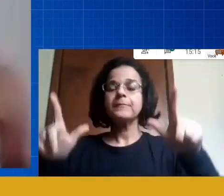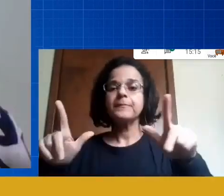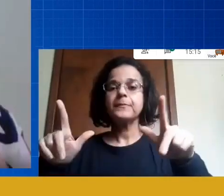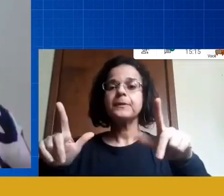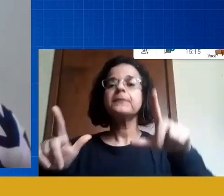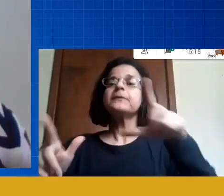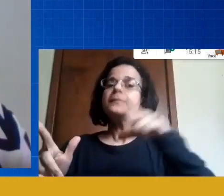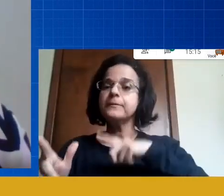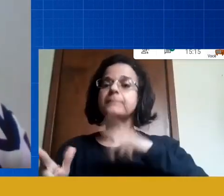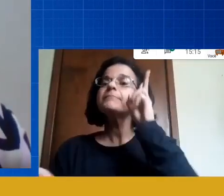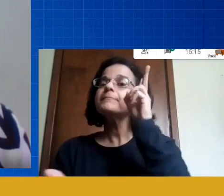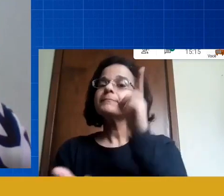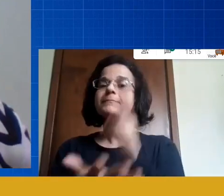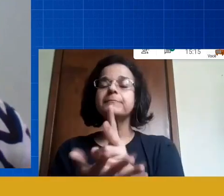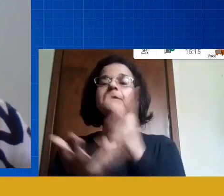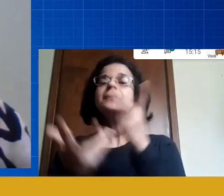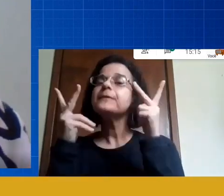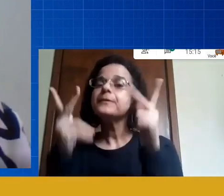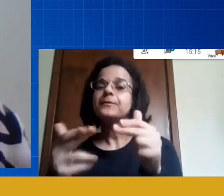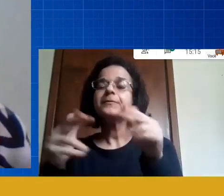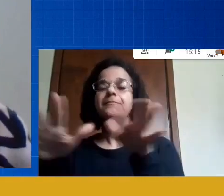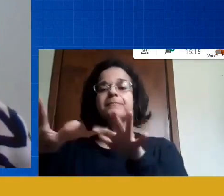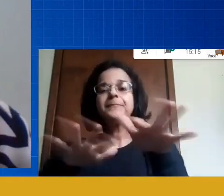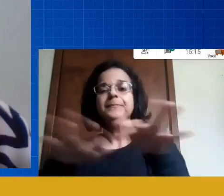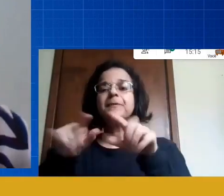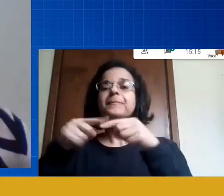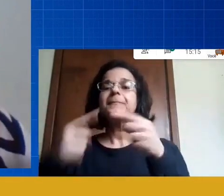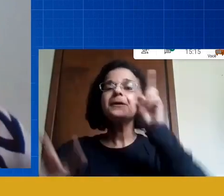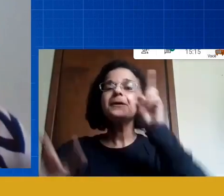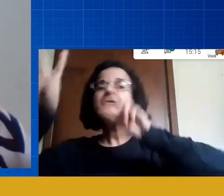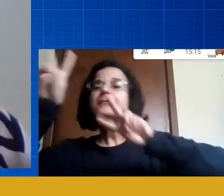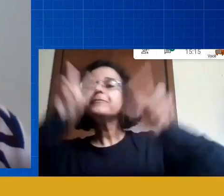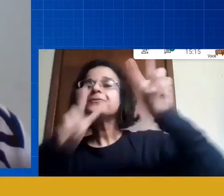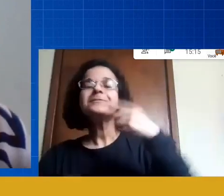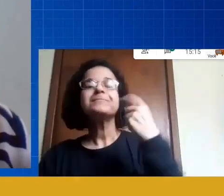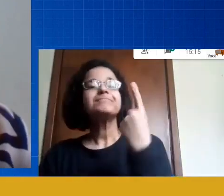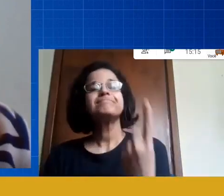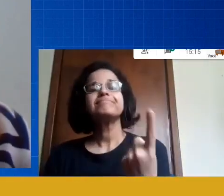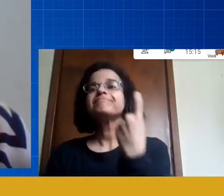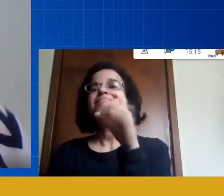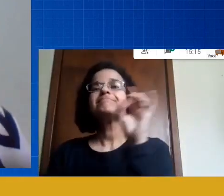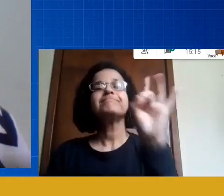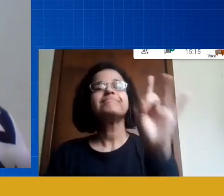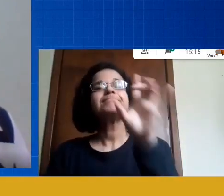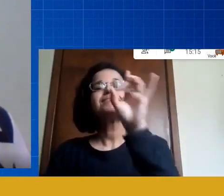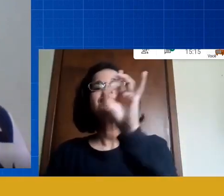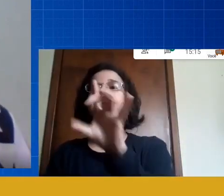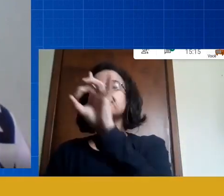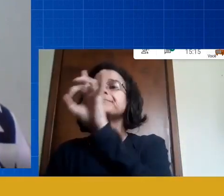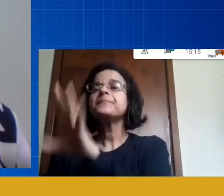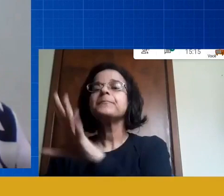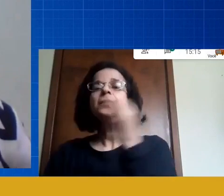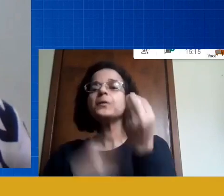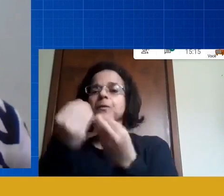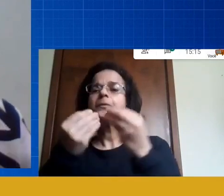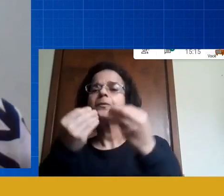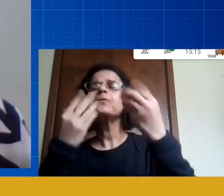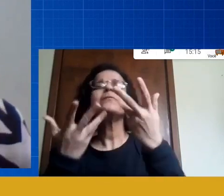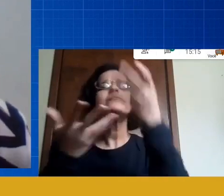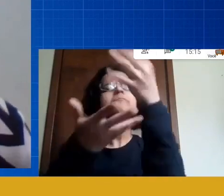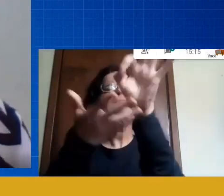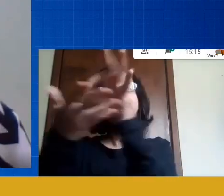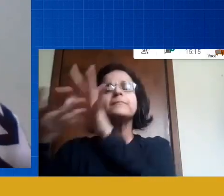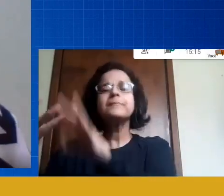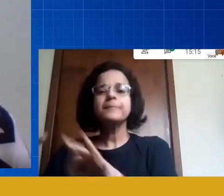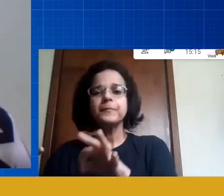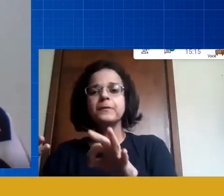que fazer esse mesmo movimento mas olhando a individualidade de cada um e aí como avaliar eu sempre tenho dito o professor